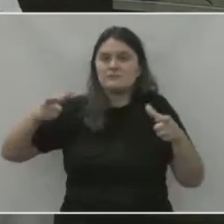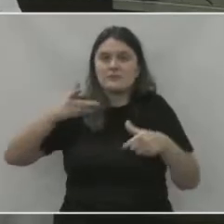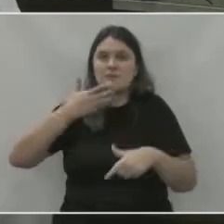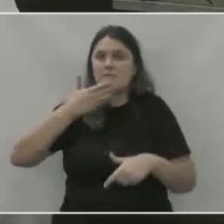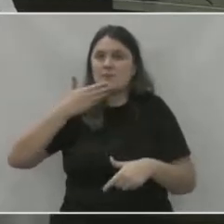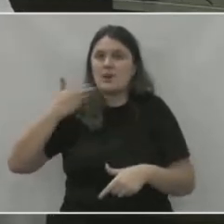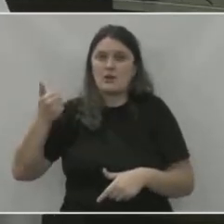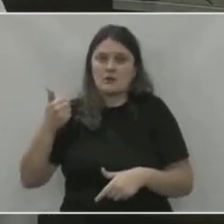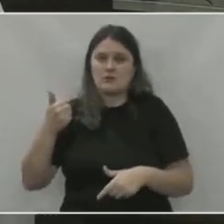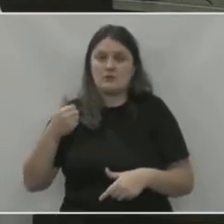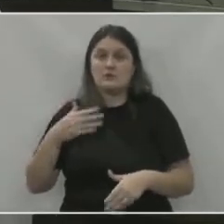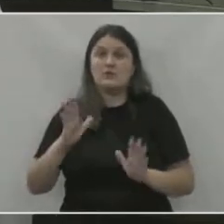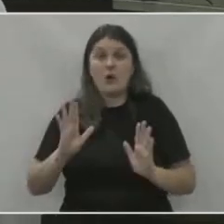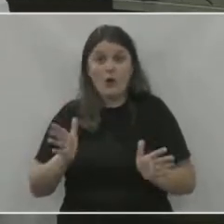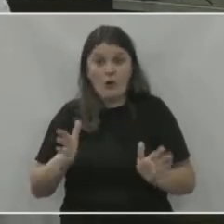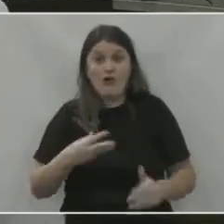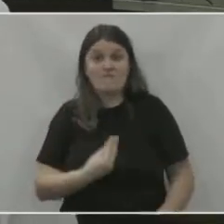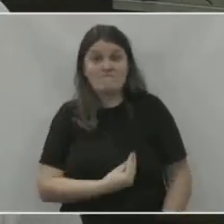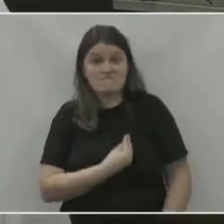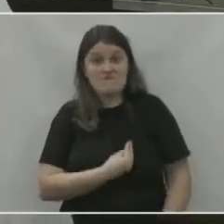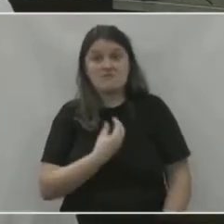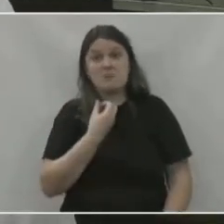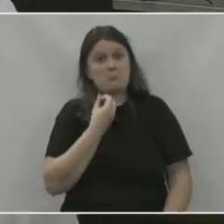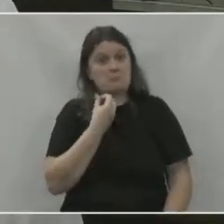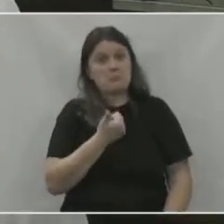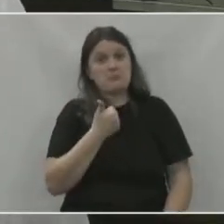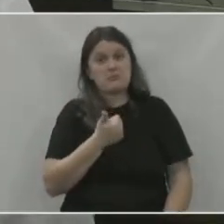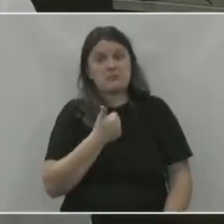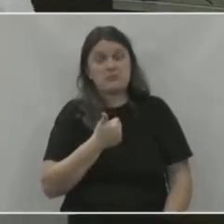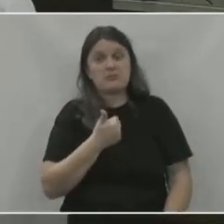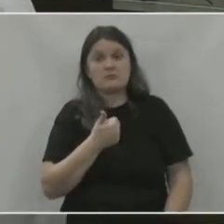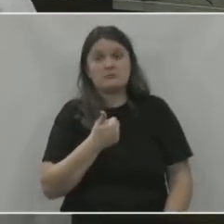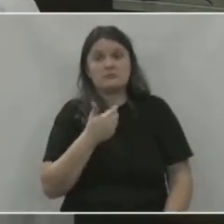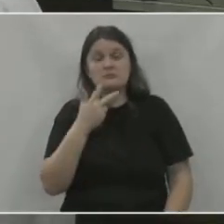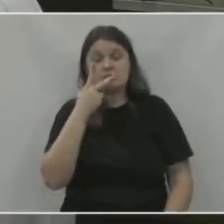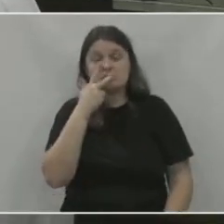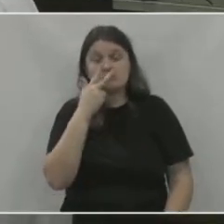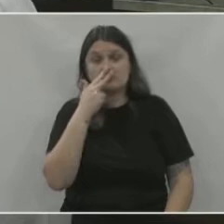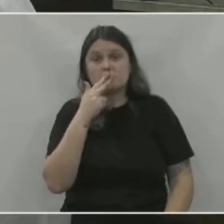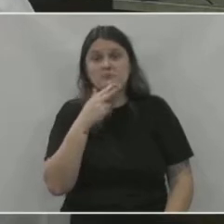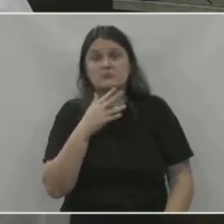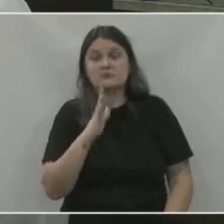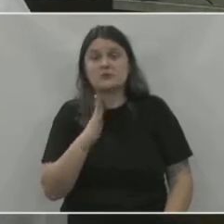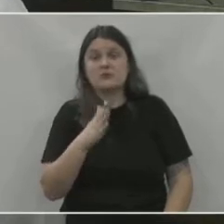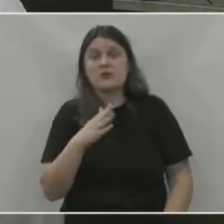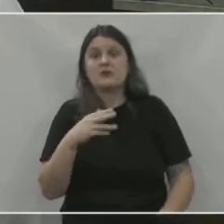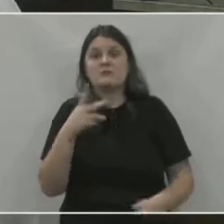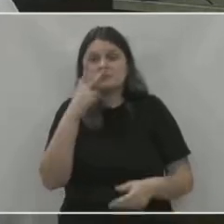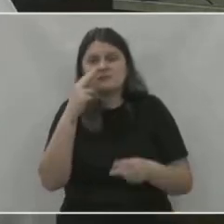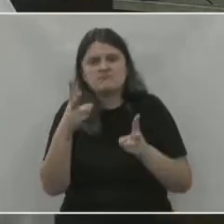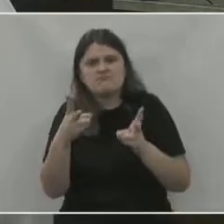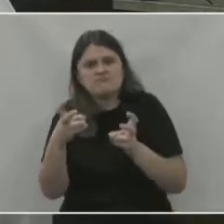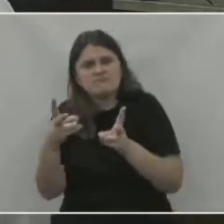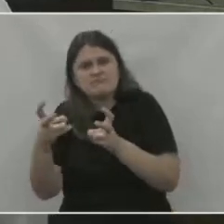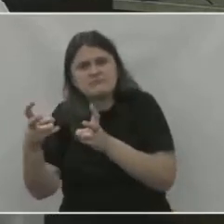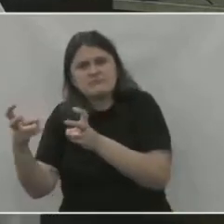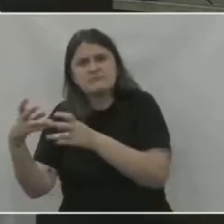se vive bem. Eu vi com interesse aquela colocação do professor